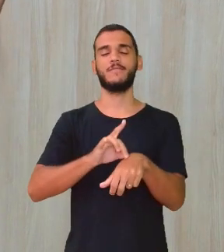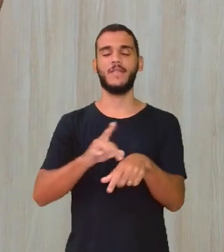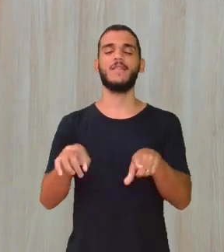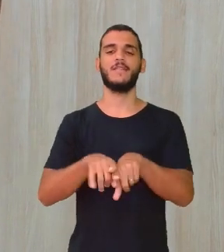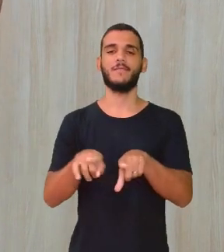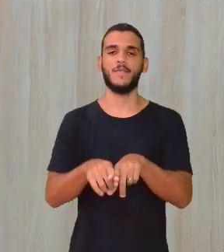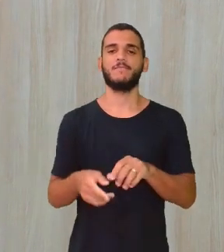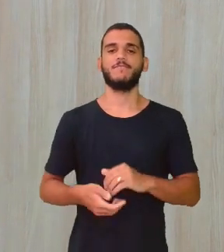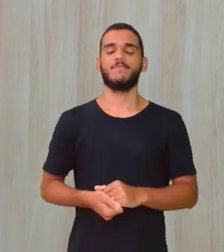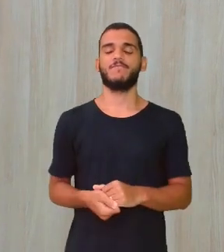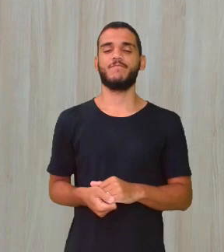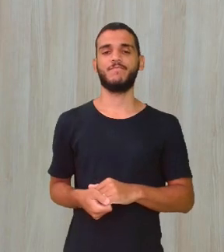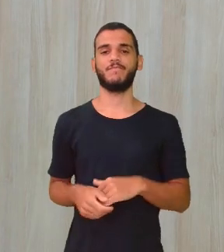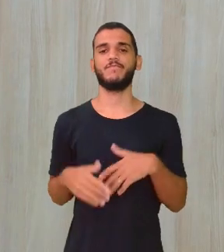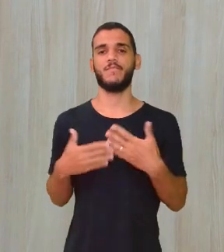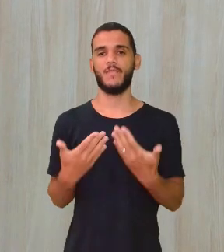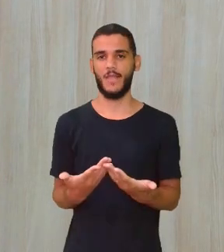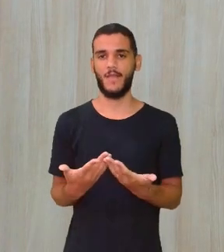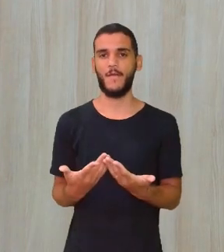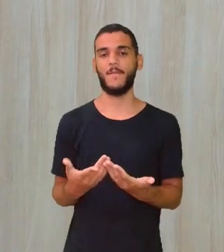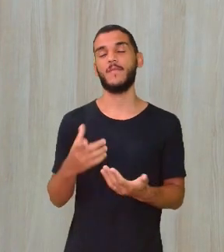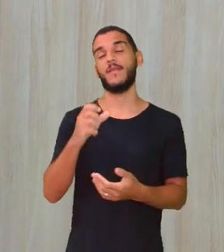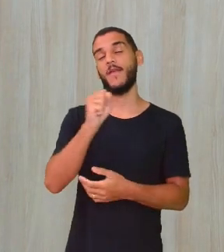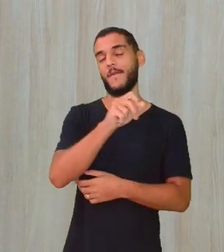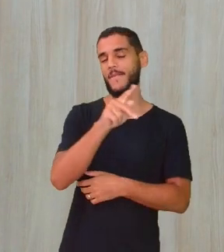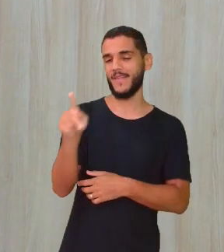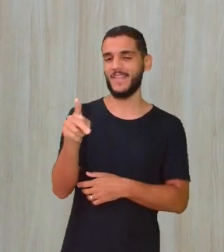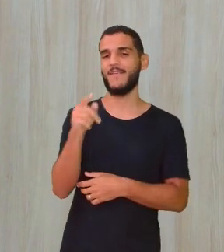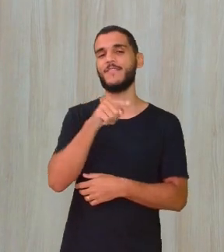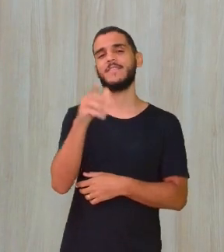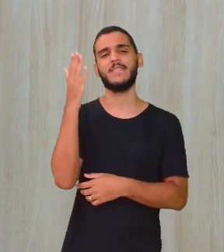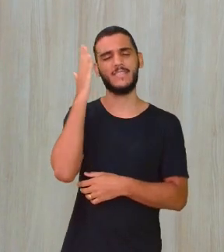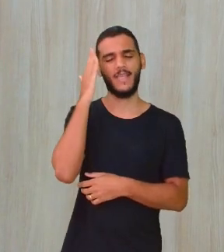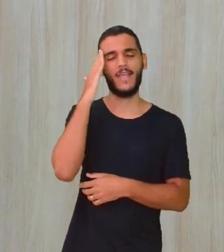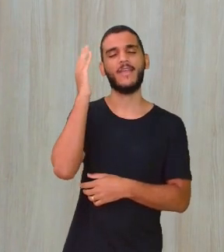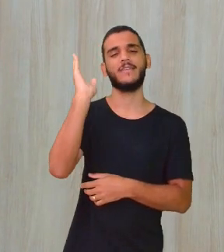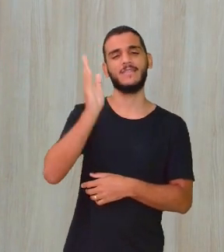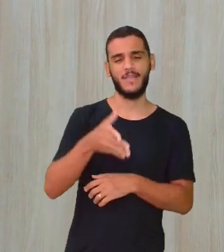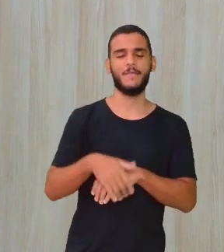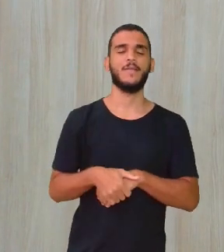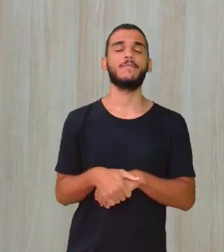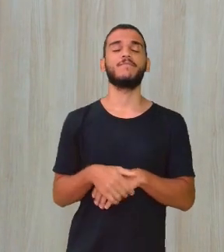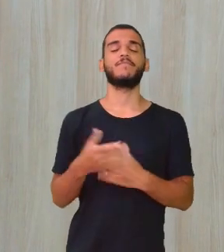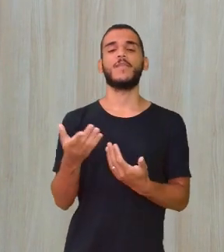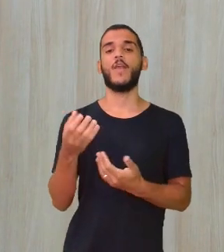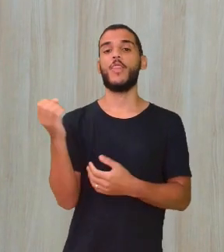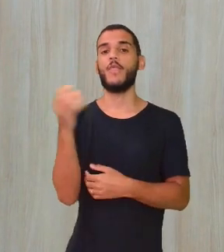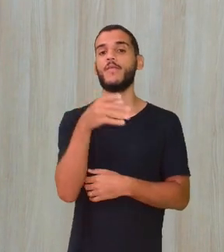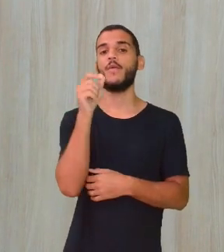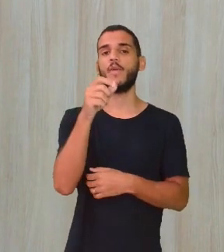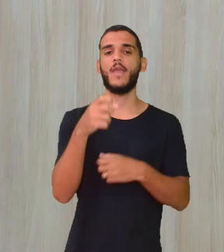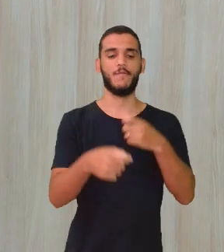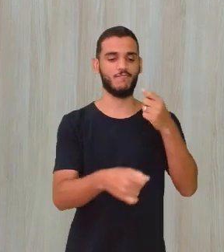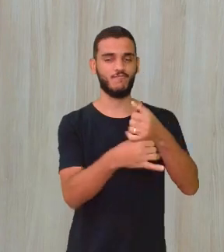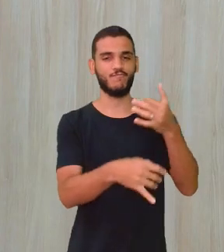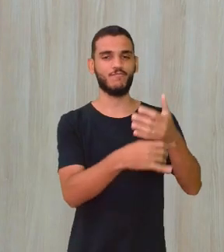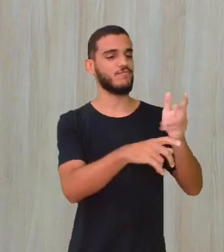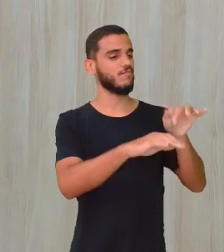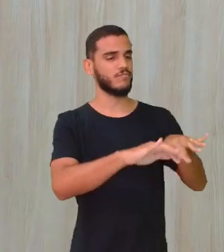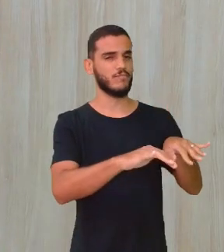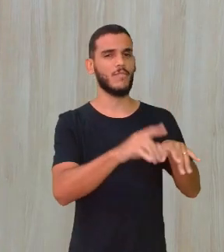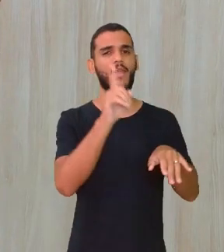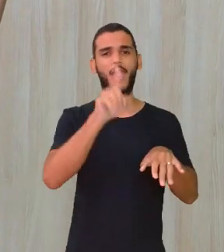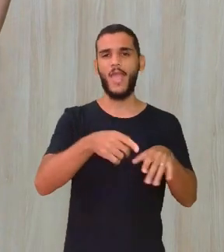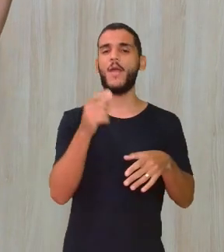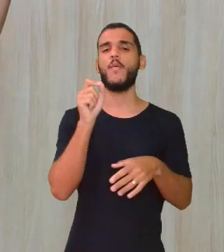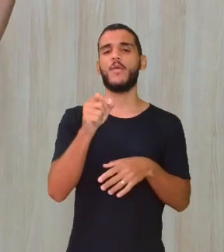certo? E sobre o nosso aplicativo, como vocês bem sabem, qual é a grande novidade? O chat, que é essa ferramenta